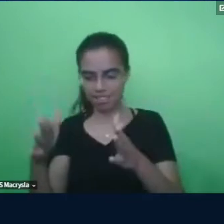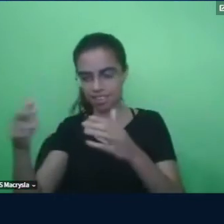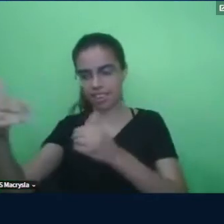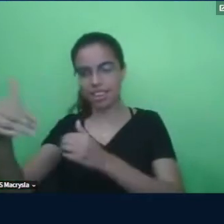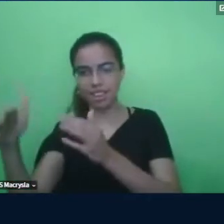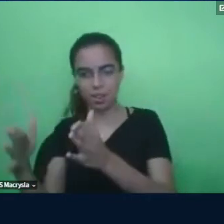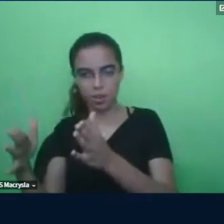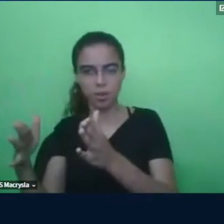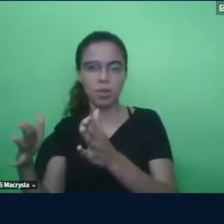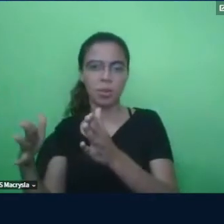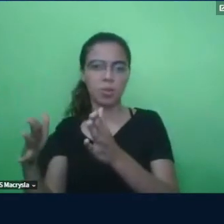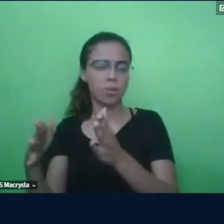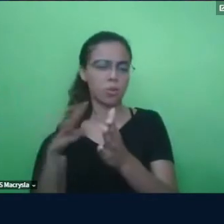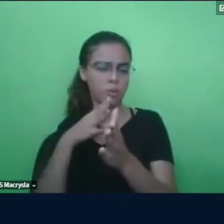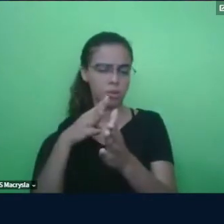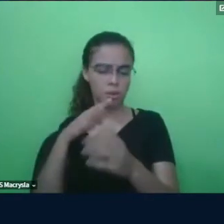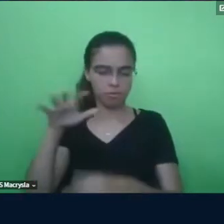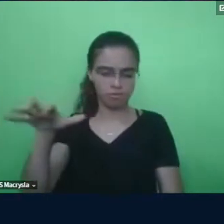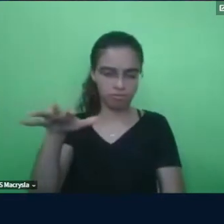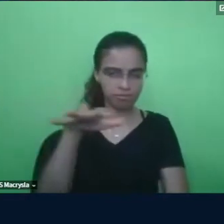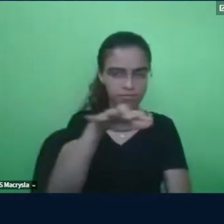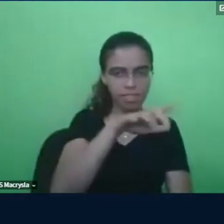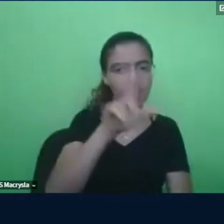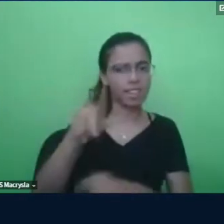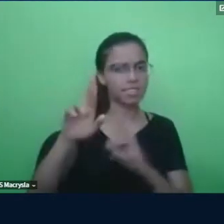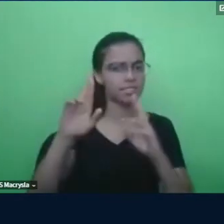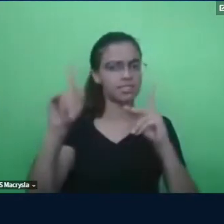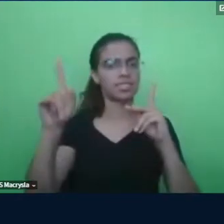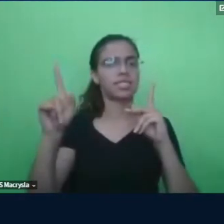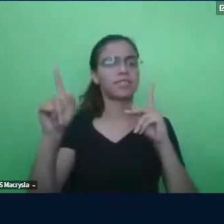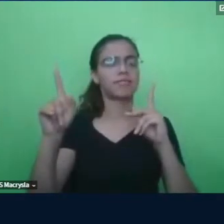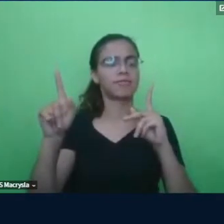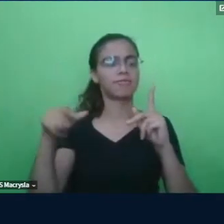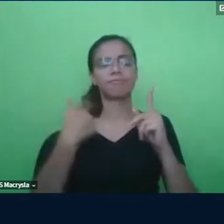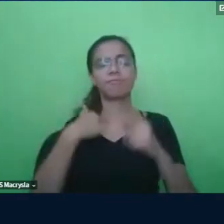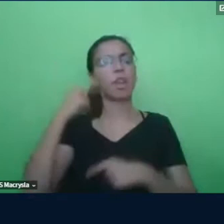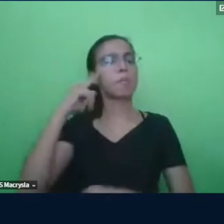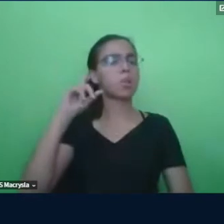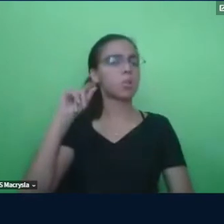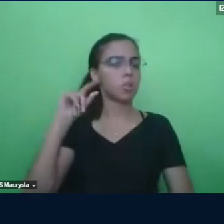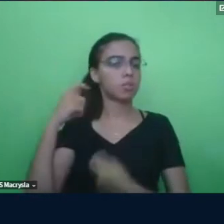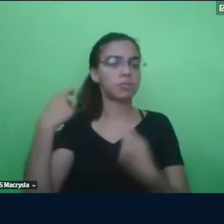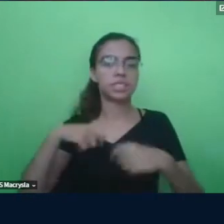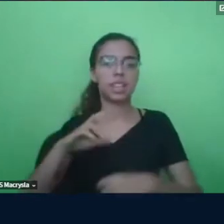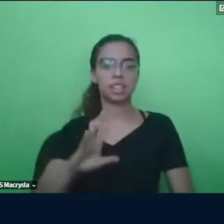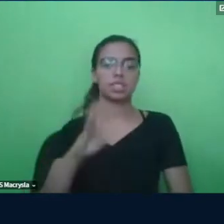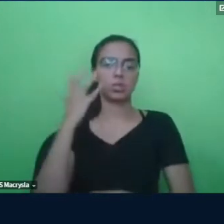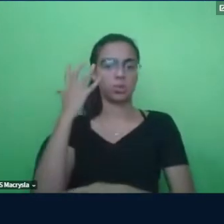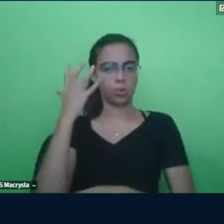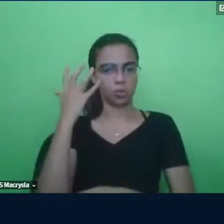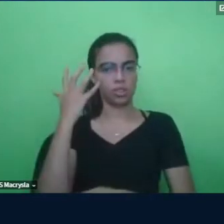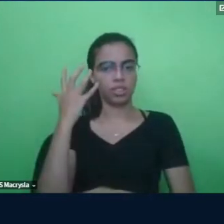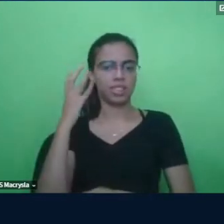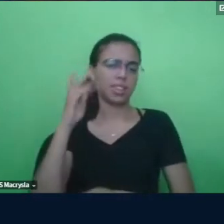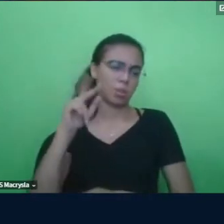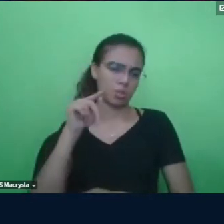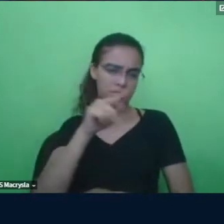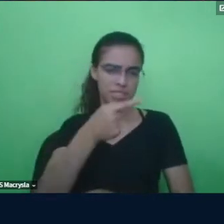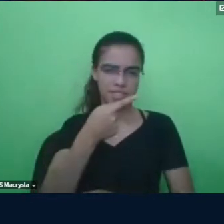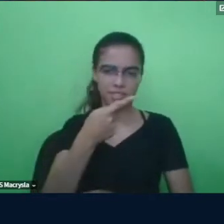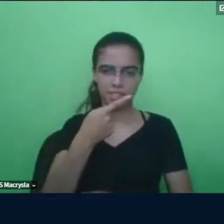o que a gente sempre leu a respeito, é que a gente precisa buscar soluções, né, Juliana? Como você mesma disse, o que leva o